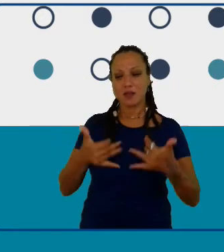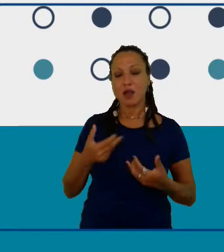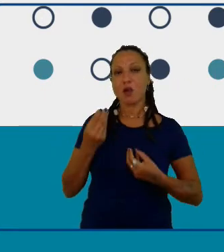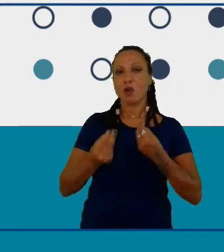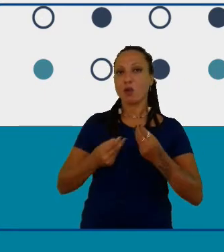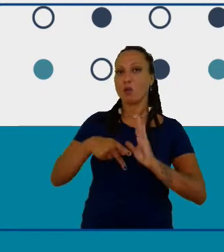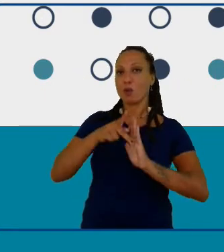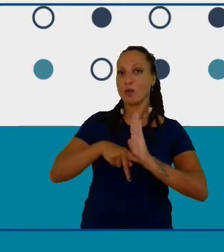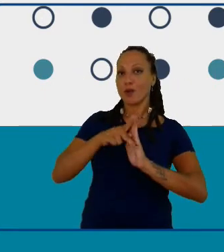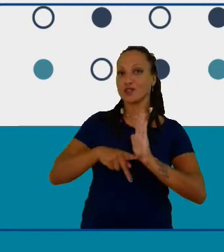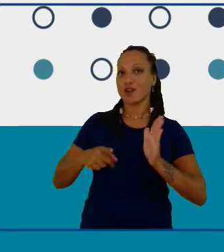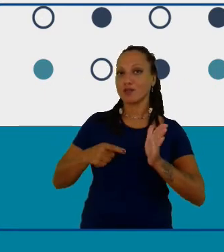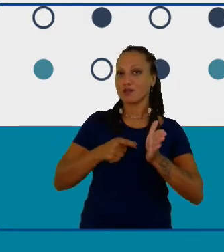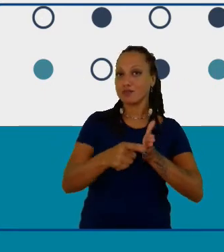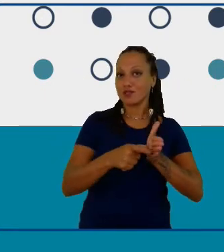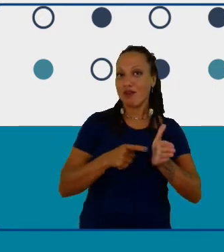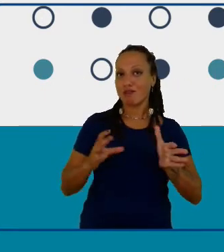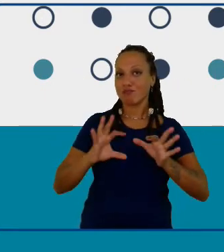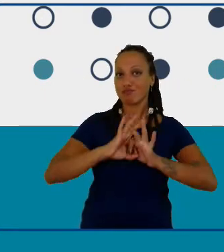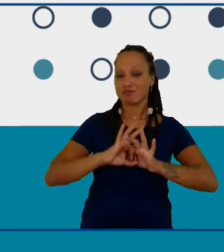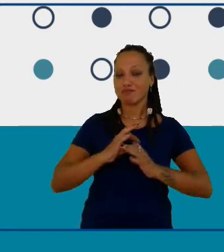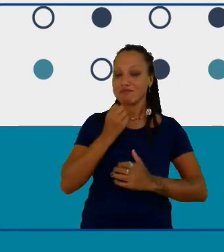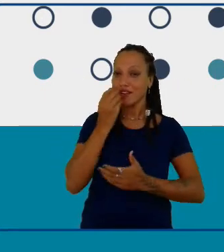British Council bem-vinda Nina é um prazer